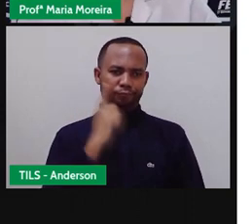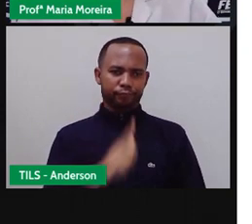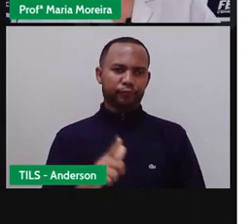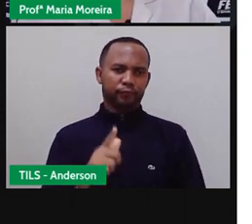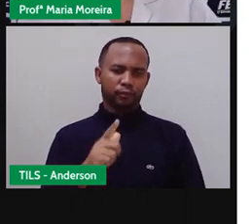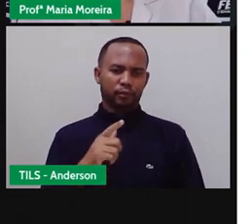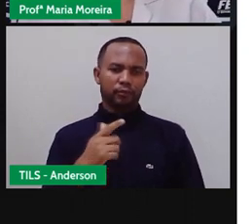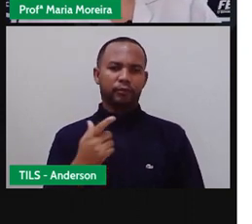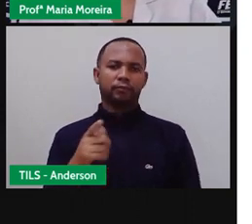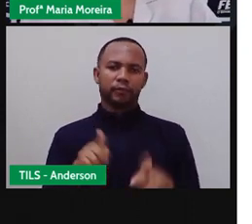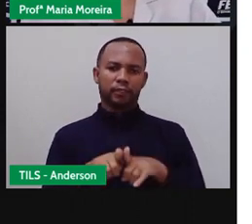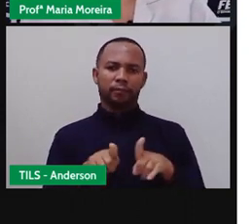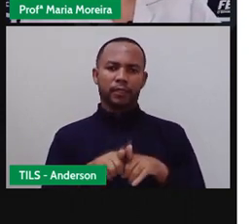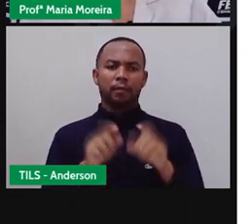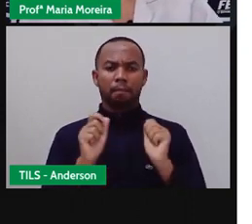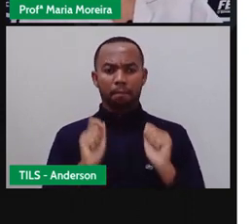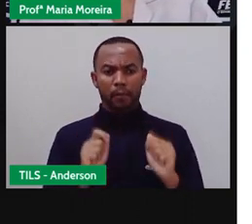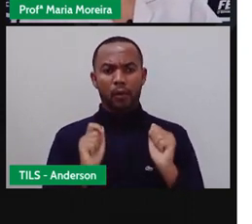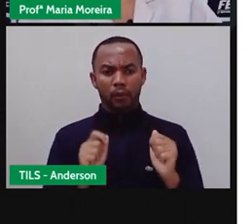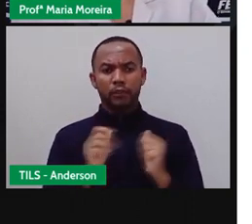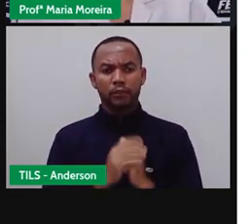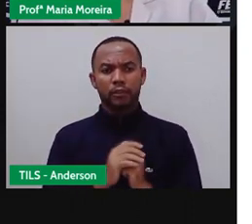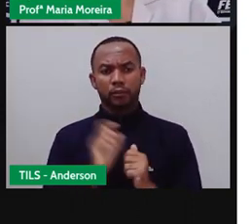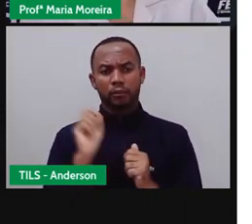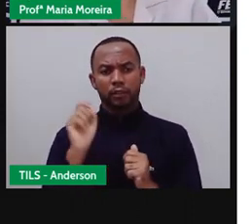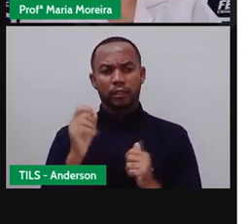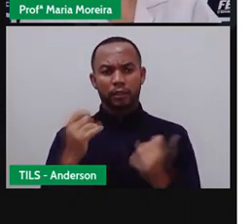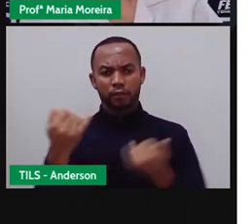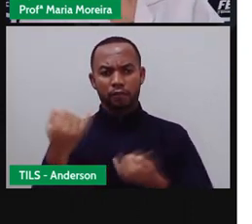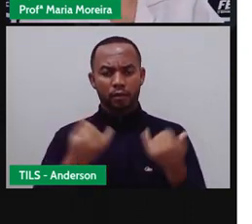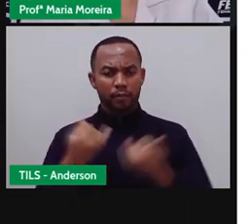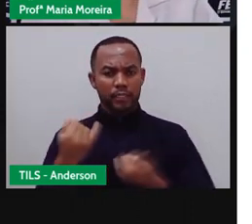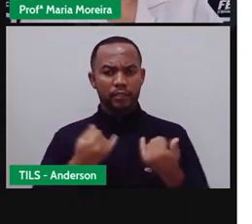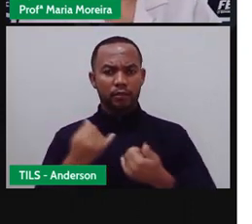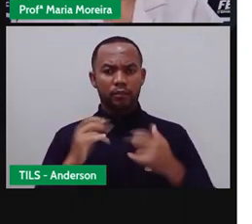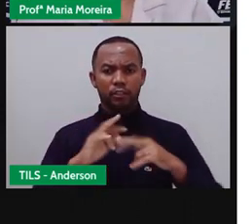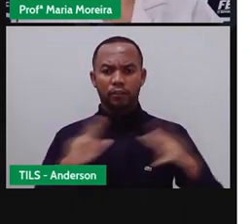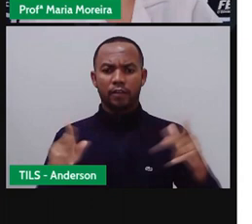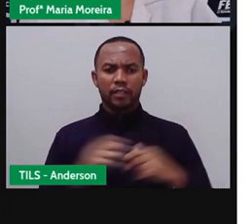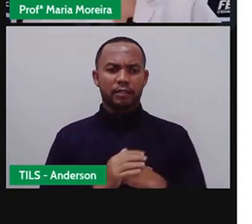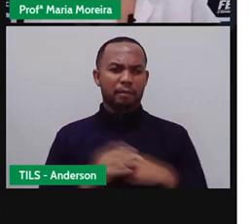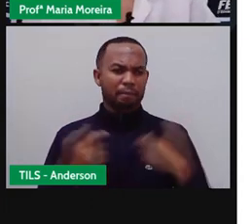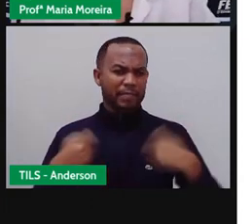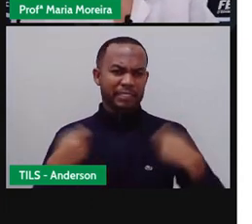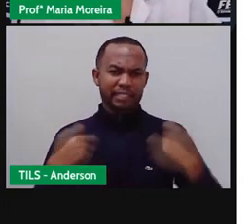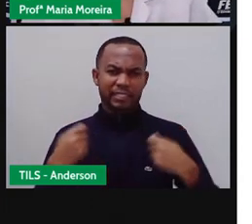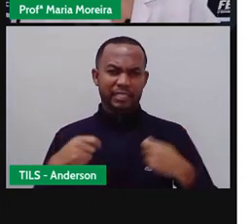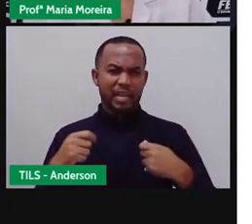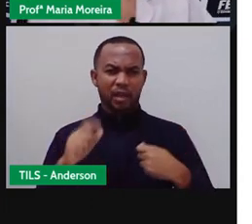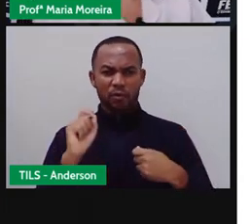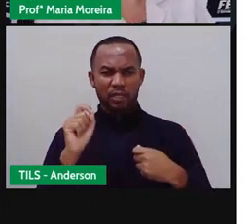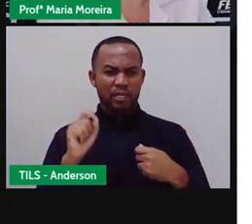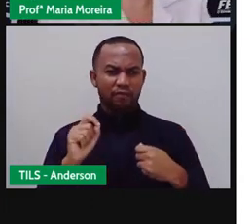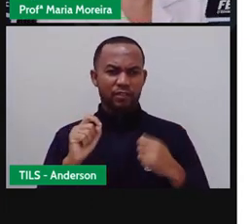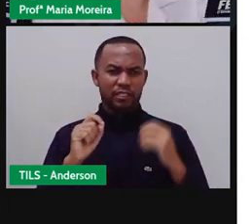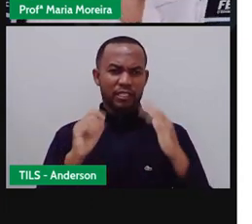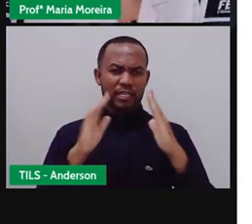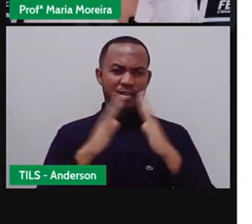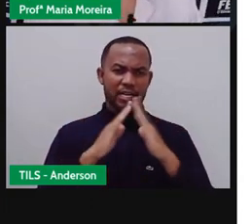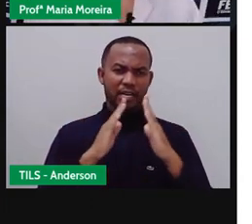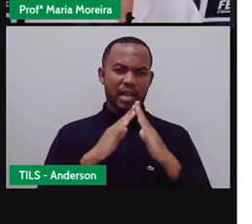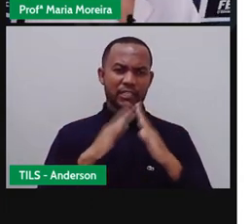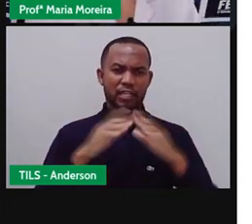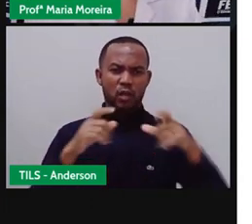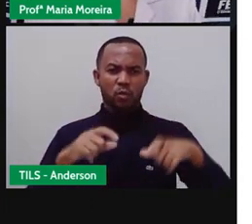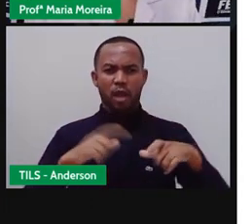Bom, e dessa forma, né, é possível se manter o quê? Informado, sem precisar sair da rede social. Então, eu